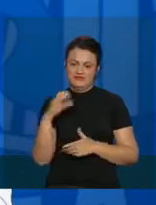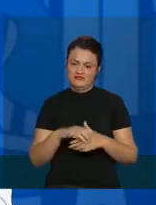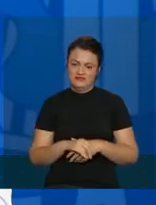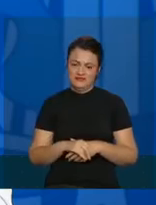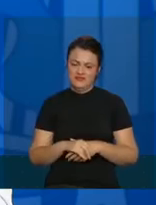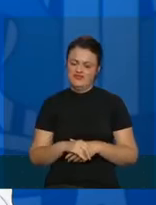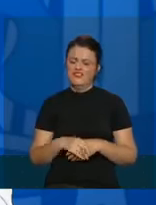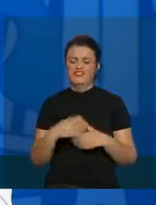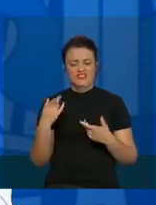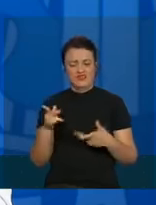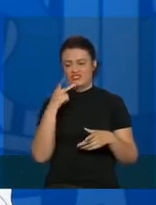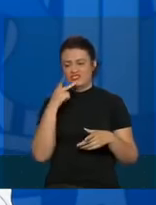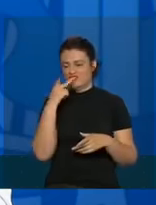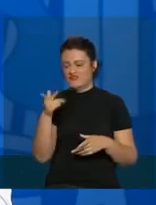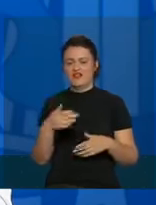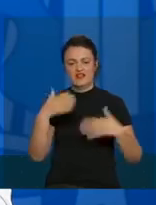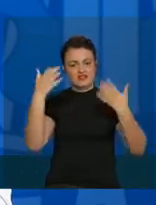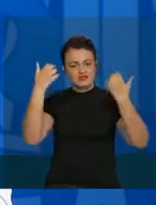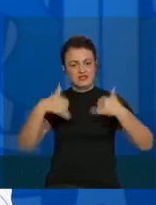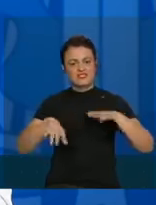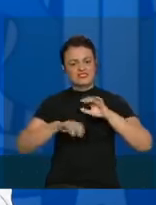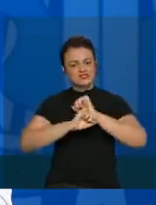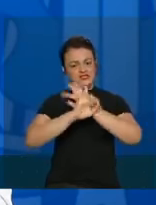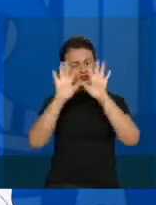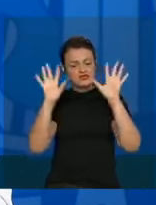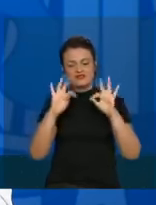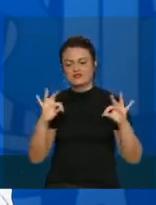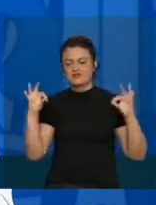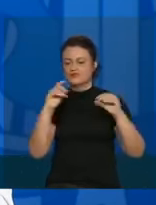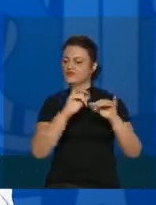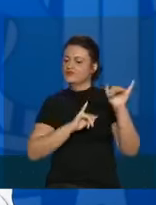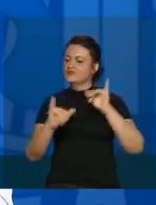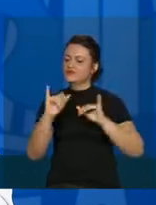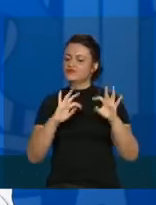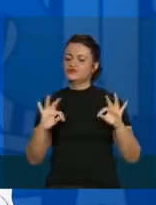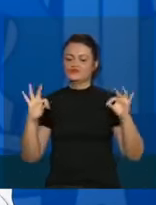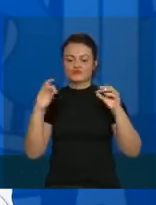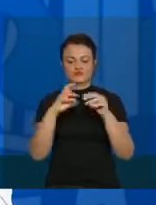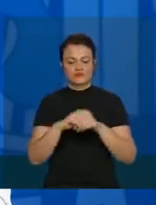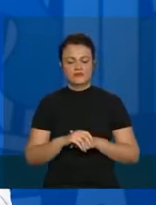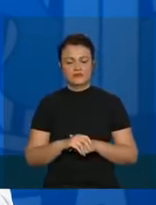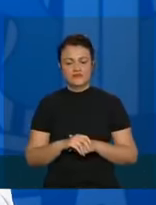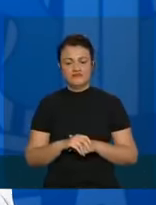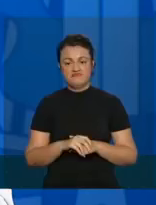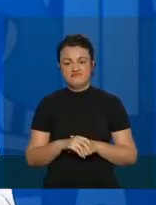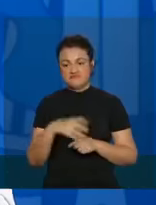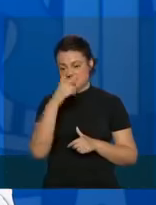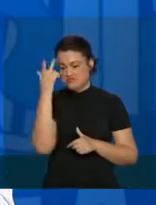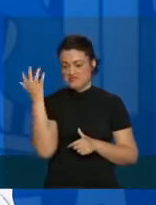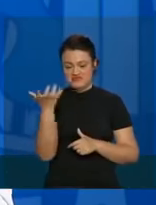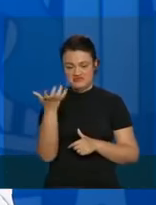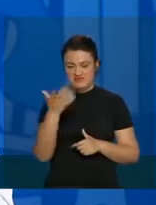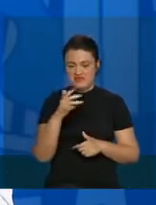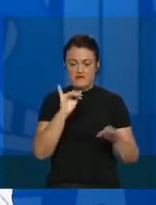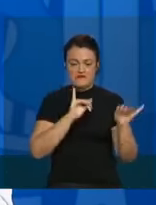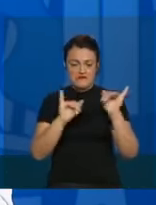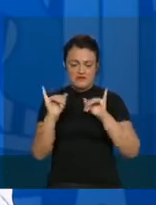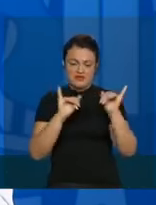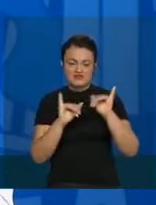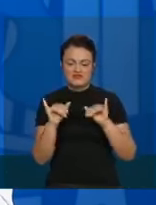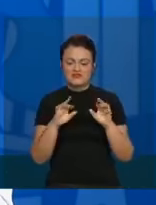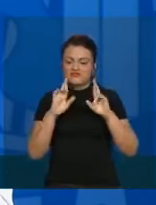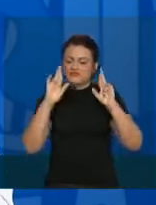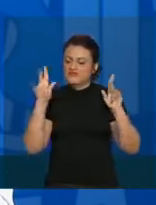sido a pauta nossa, a transparência total nos dados, a quem quiser, não tem nenhum dado aqui que seja